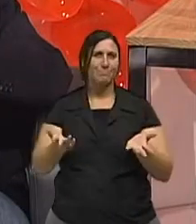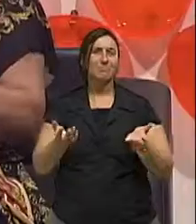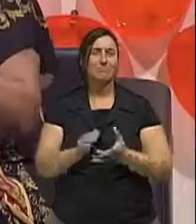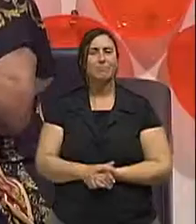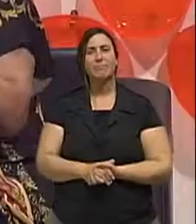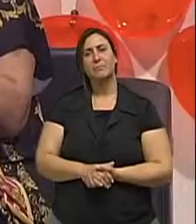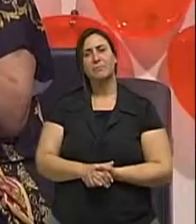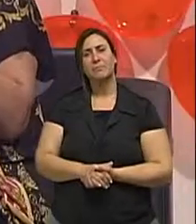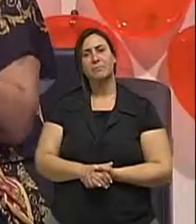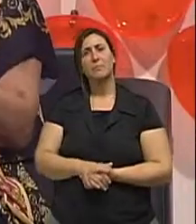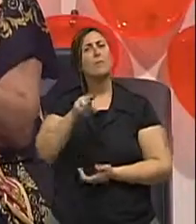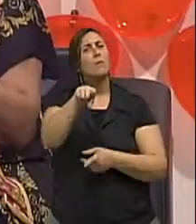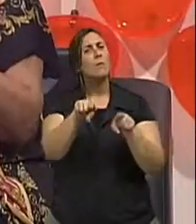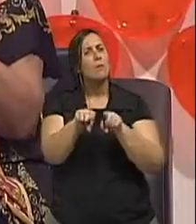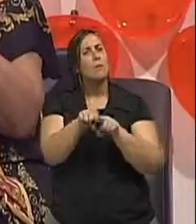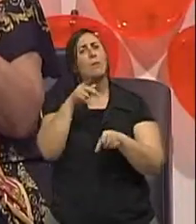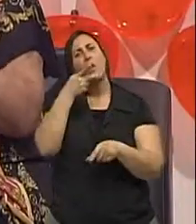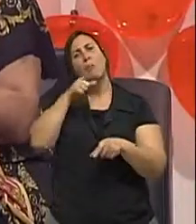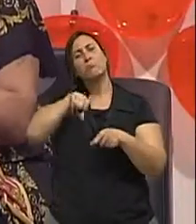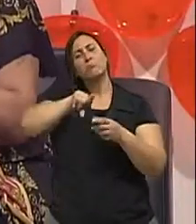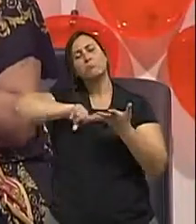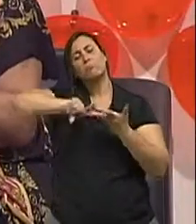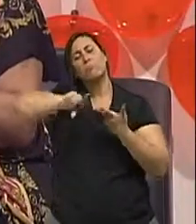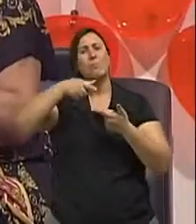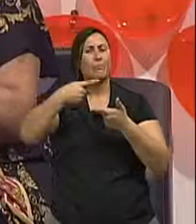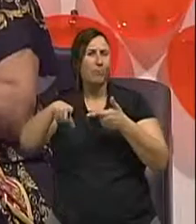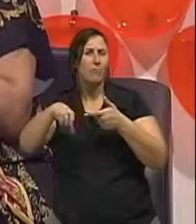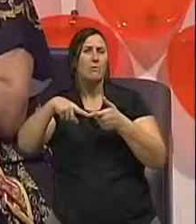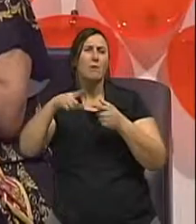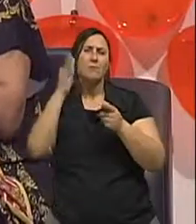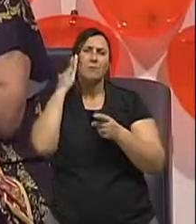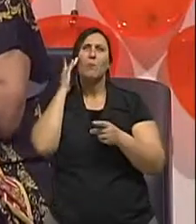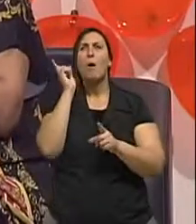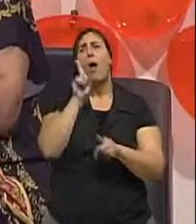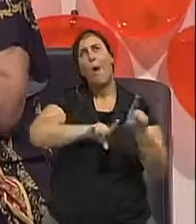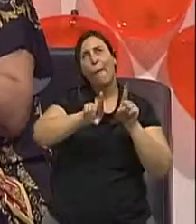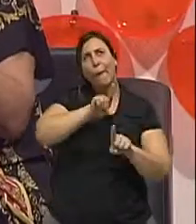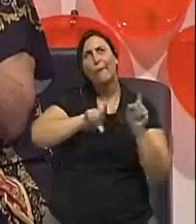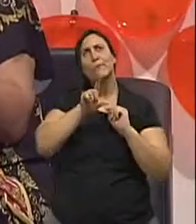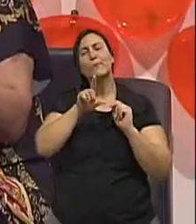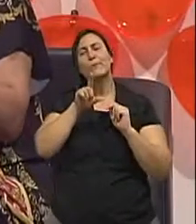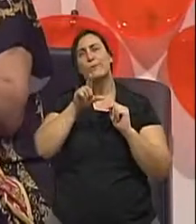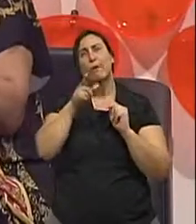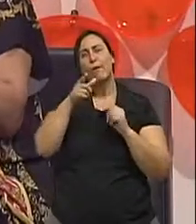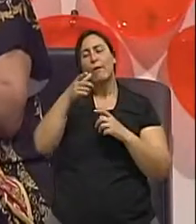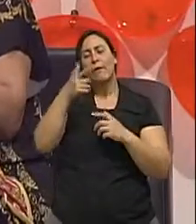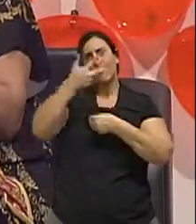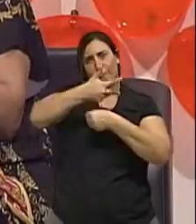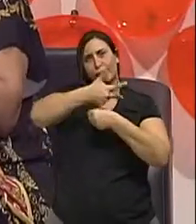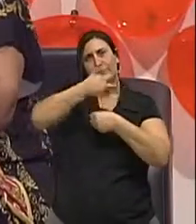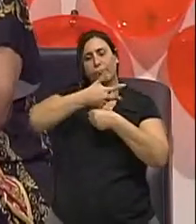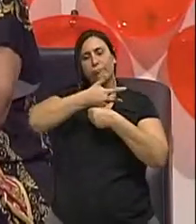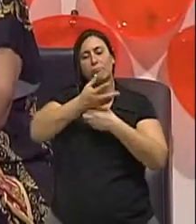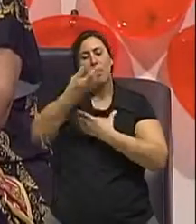Doutor, a gente falou também dos sintomas, né? Tem sintomas mais silenciosos. Para os idosos, tem sintomas que são,